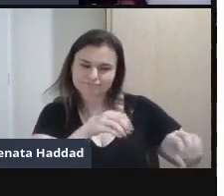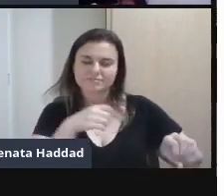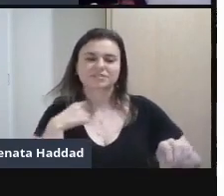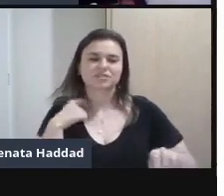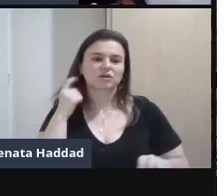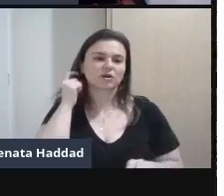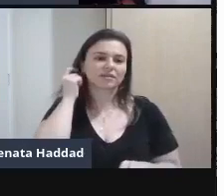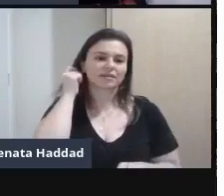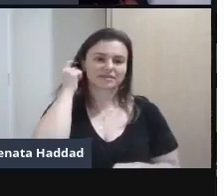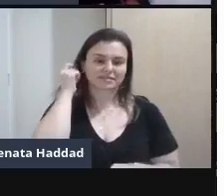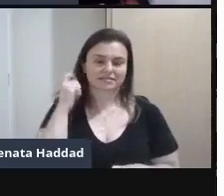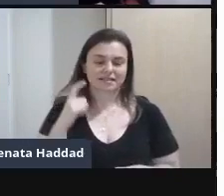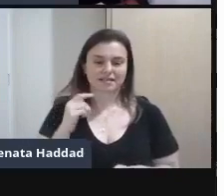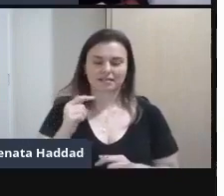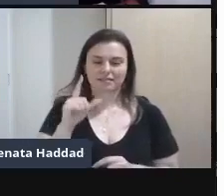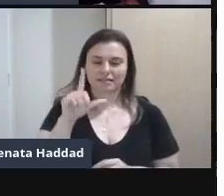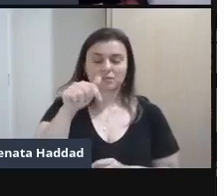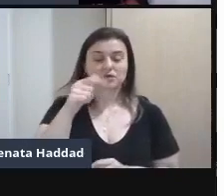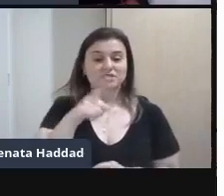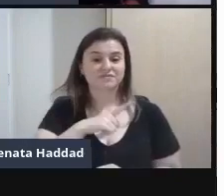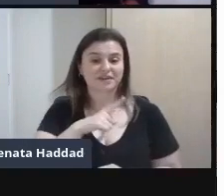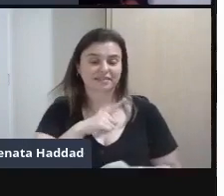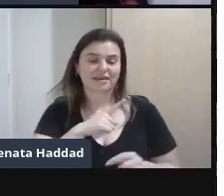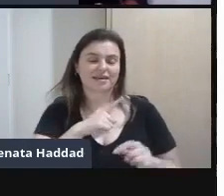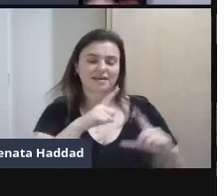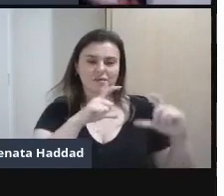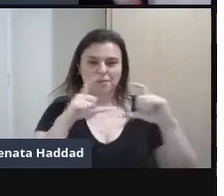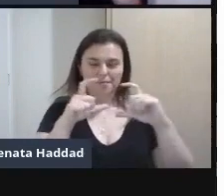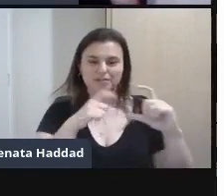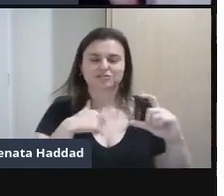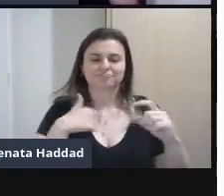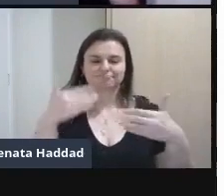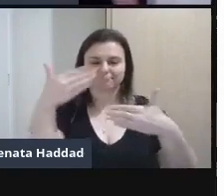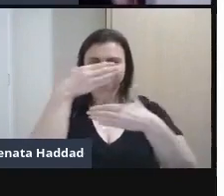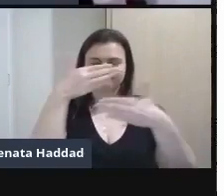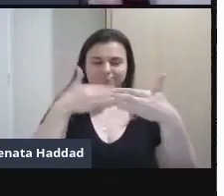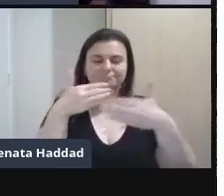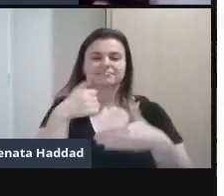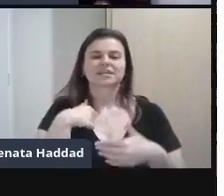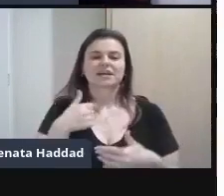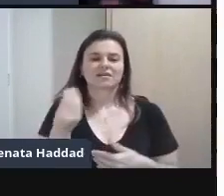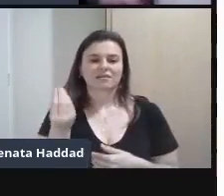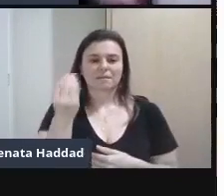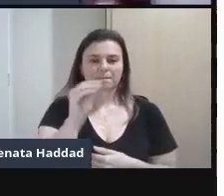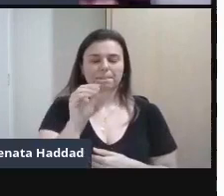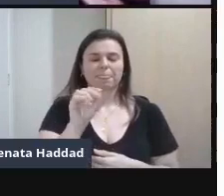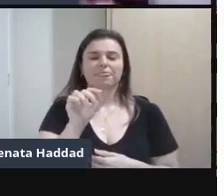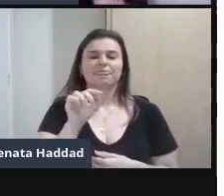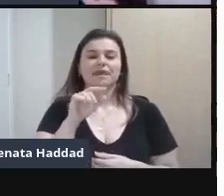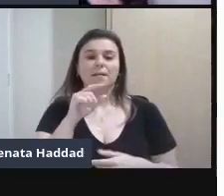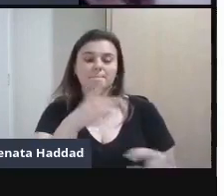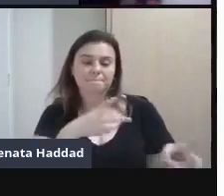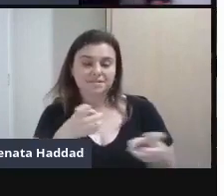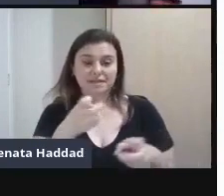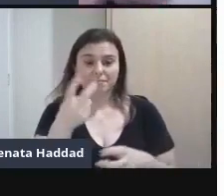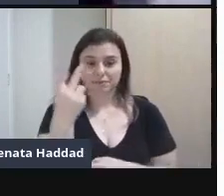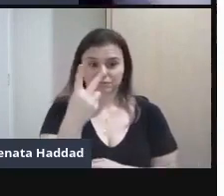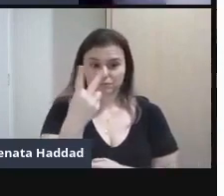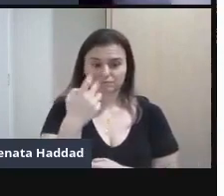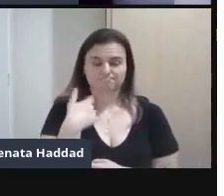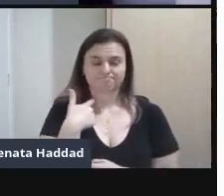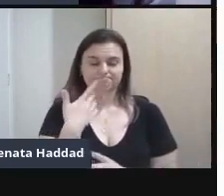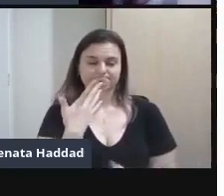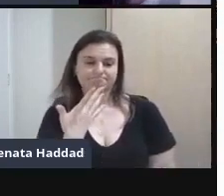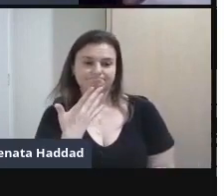imagem Das duas Que também é muito bacana Porque a gente percebe Duas artistas Dentro deste movimento Que